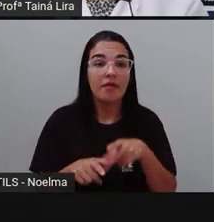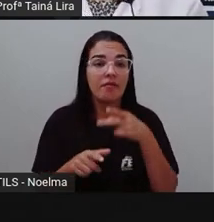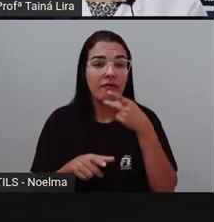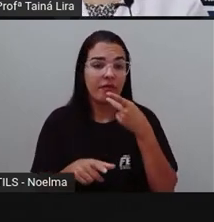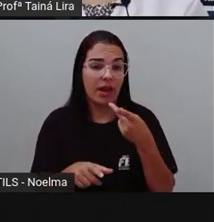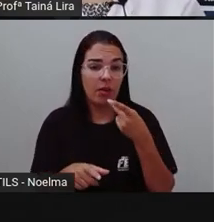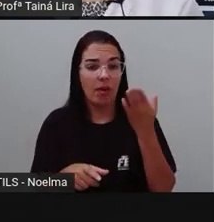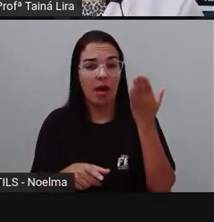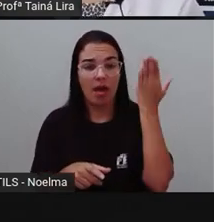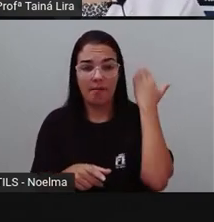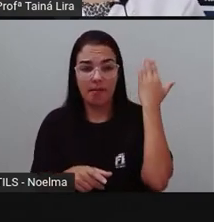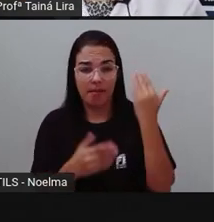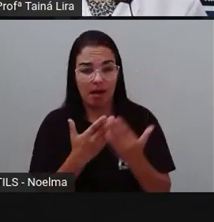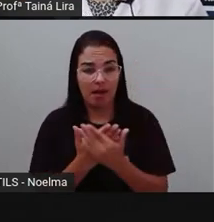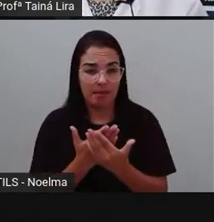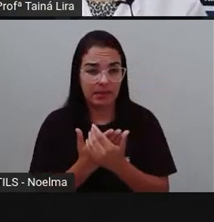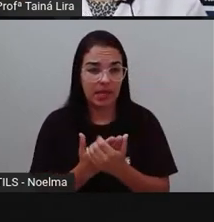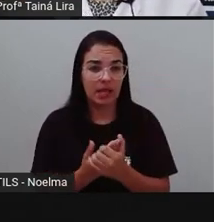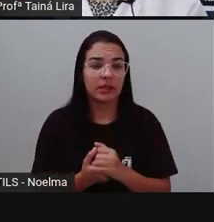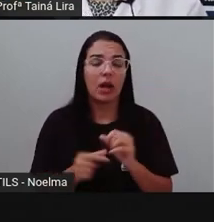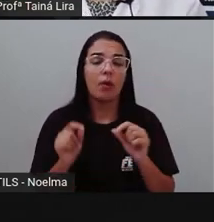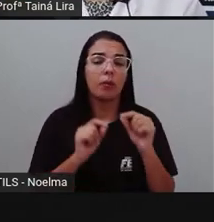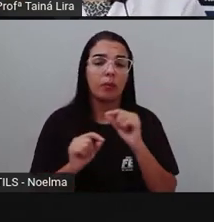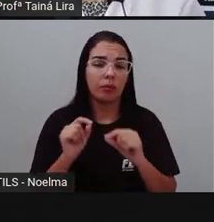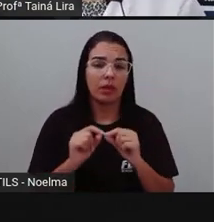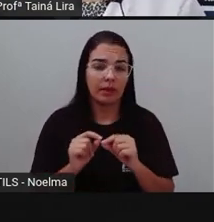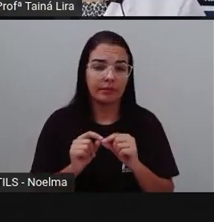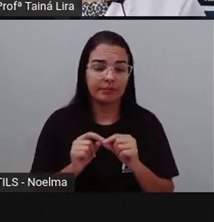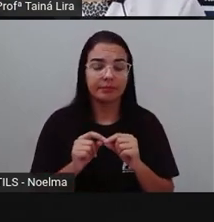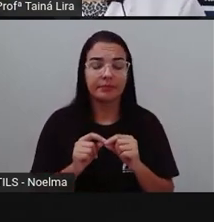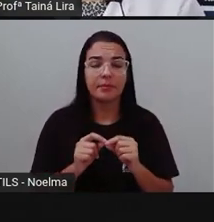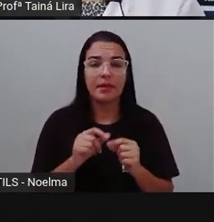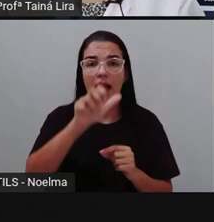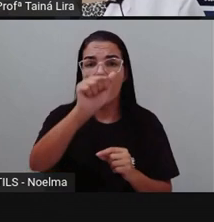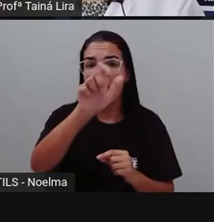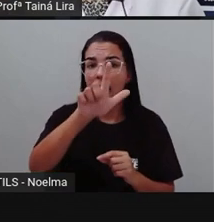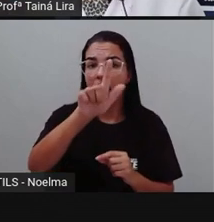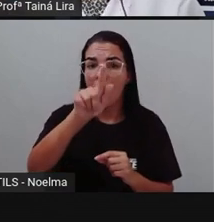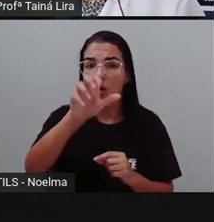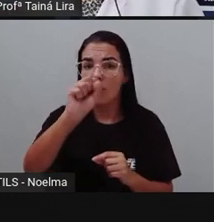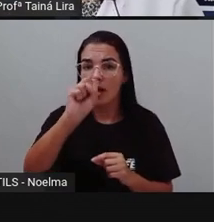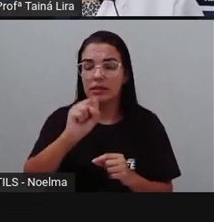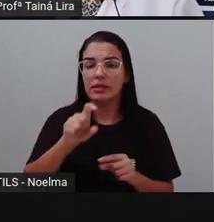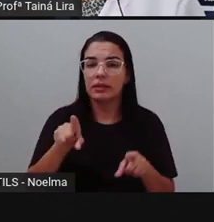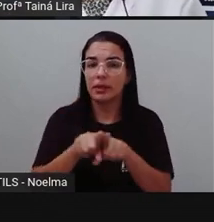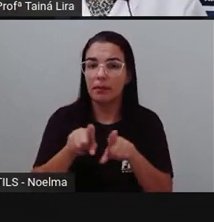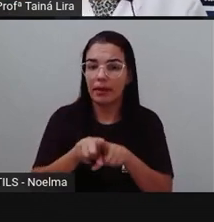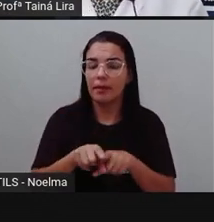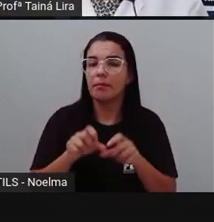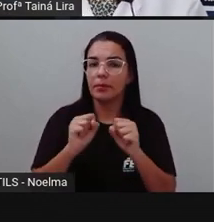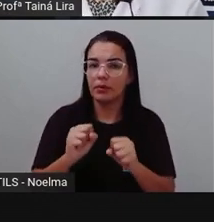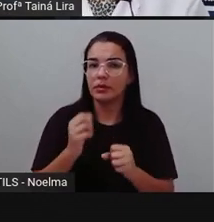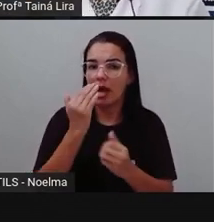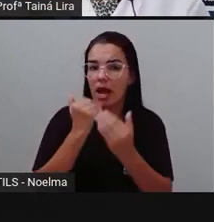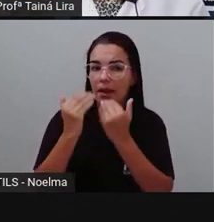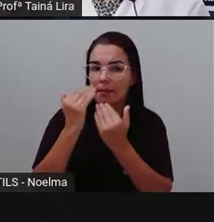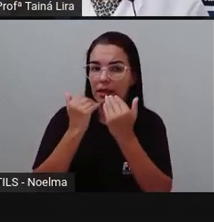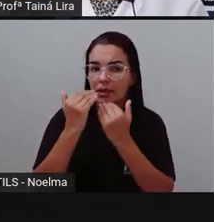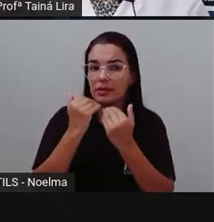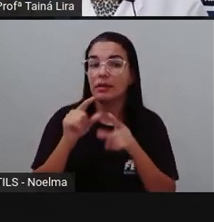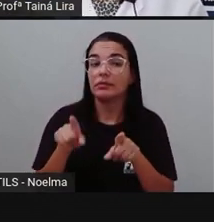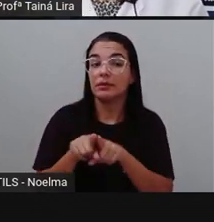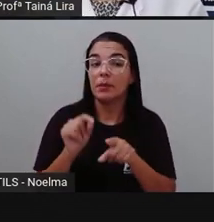anterior, Que as algas também servem de alimentação, Principalmente na